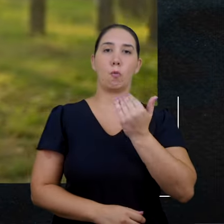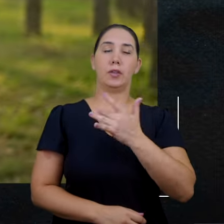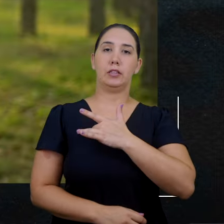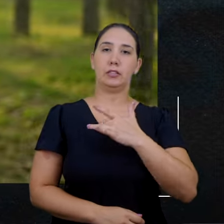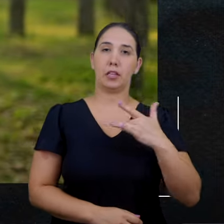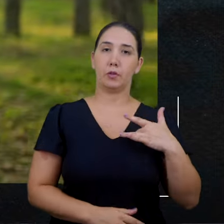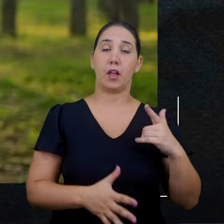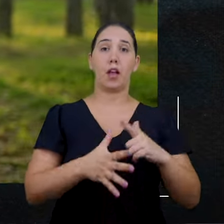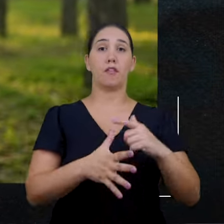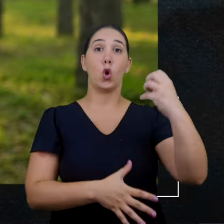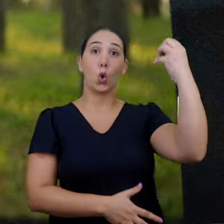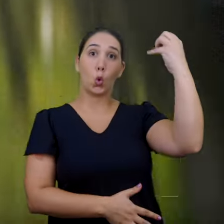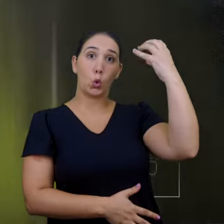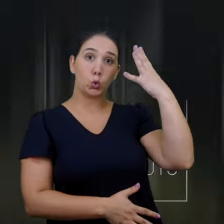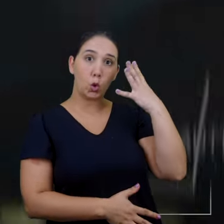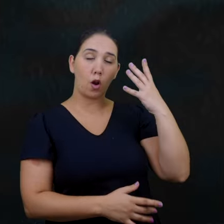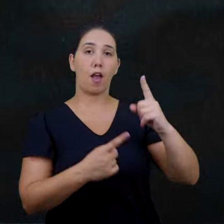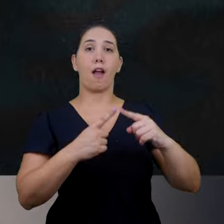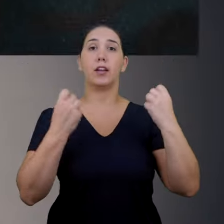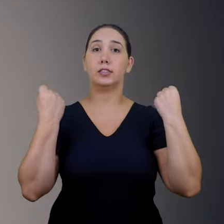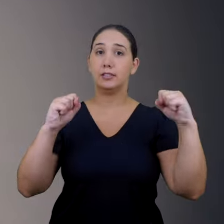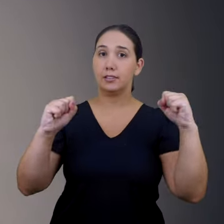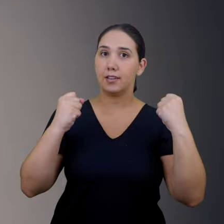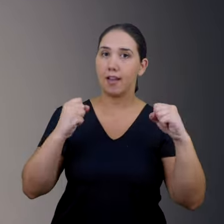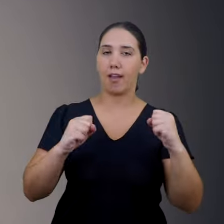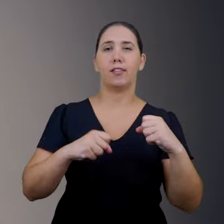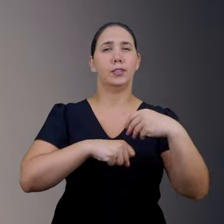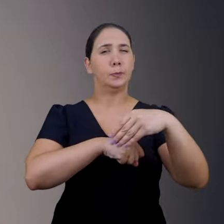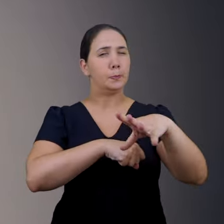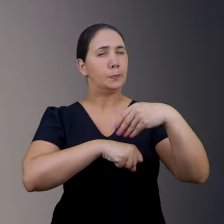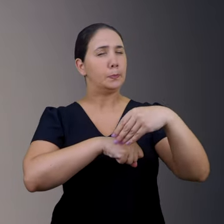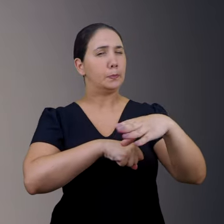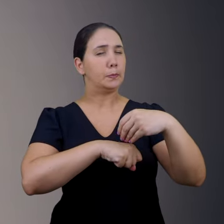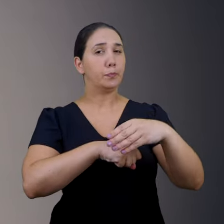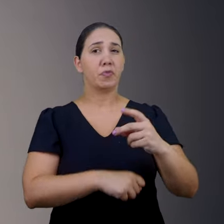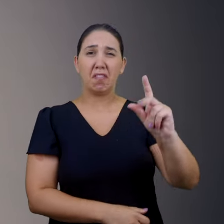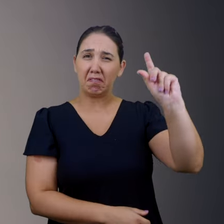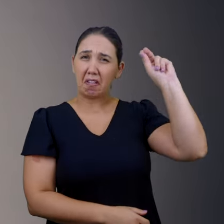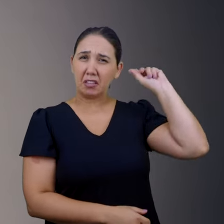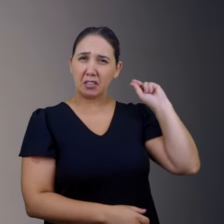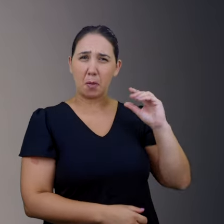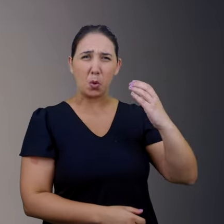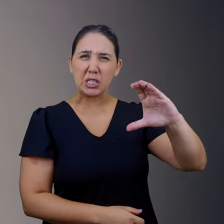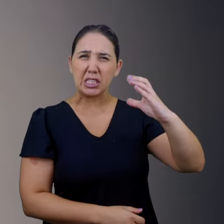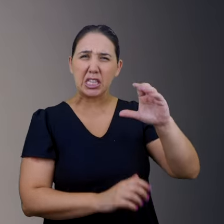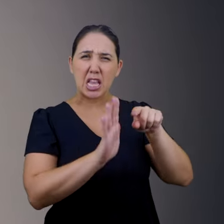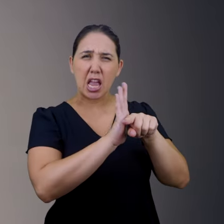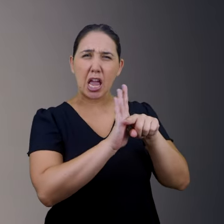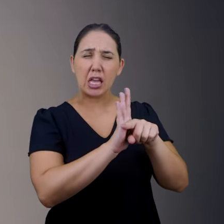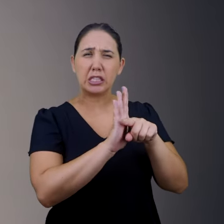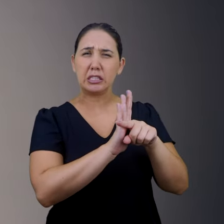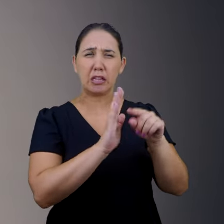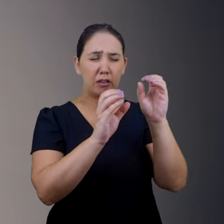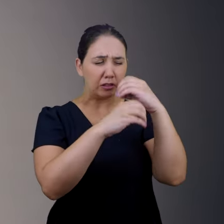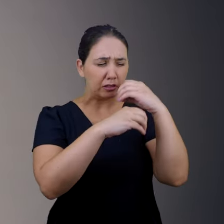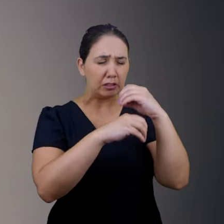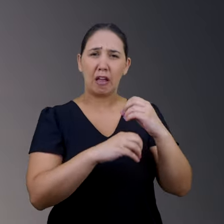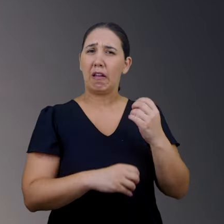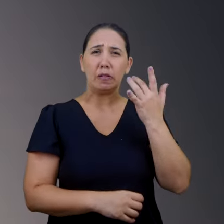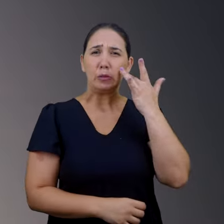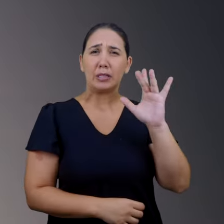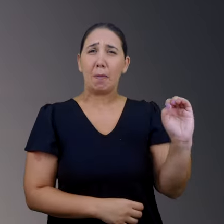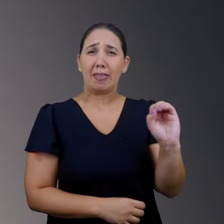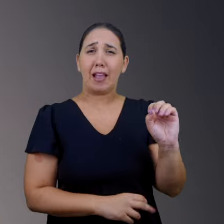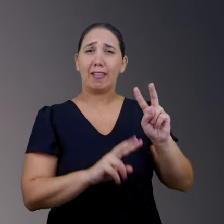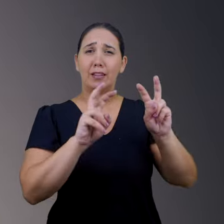luz solar, entre outras recomendações. E olha que naquela época a ciência pouquíssimo sabia sobre os benefícios dessas práticas.